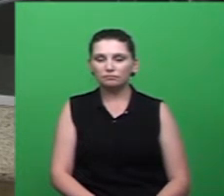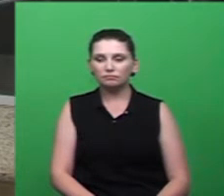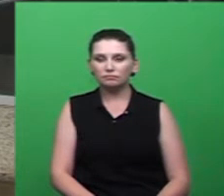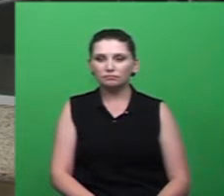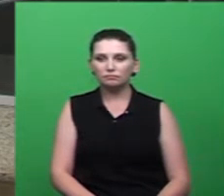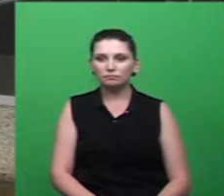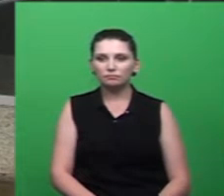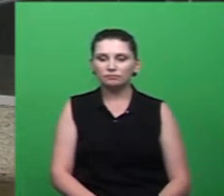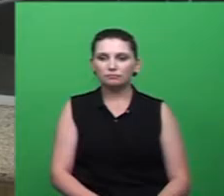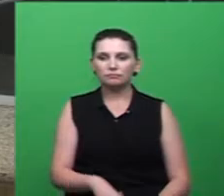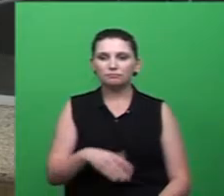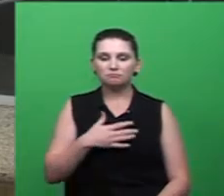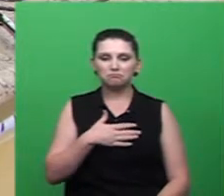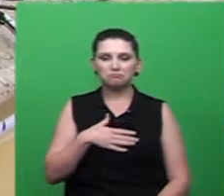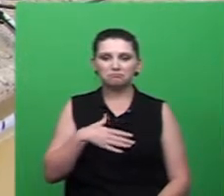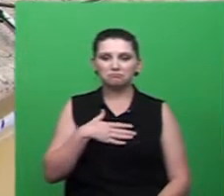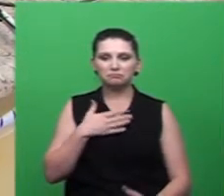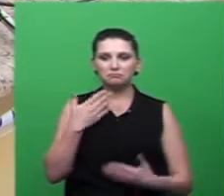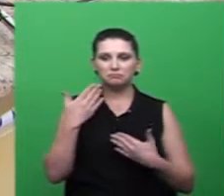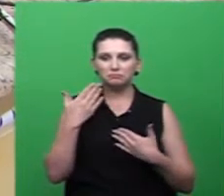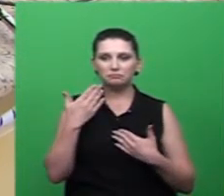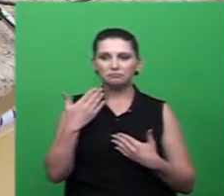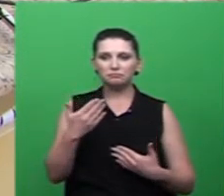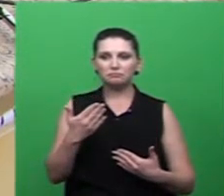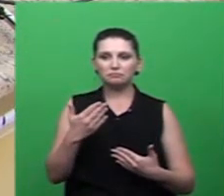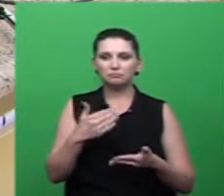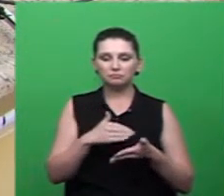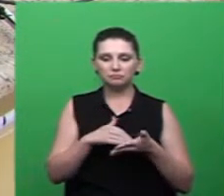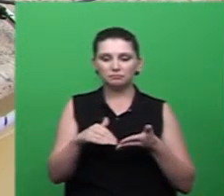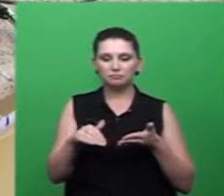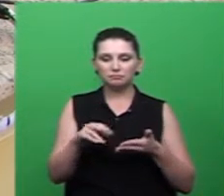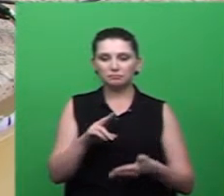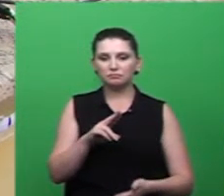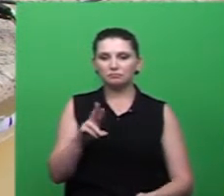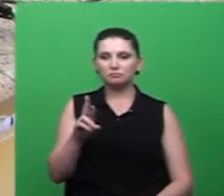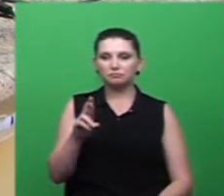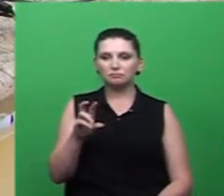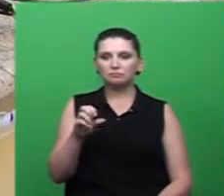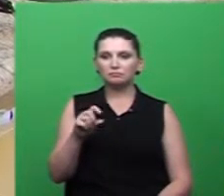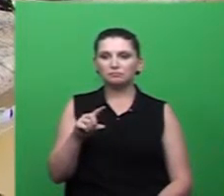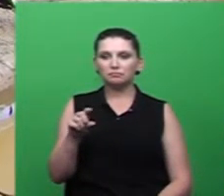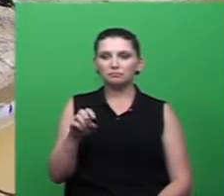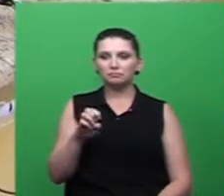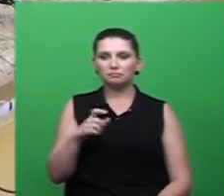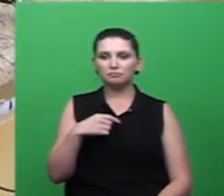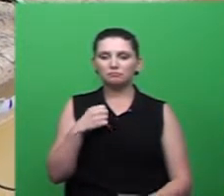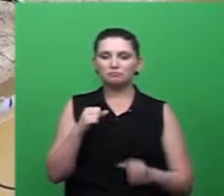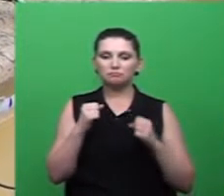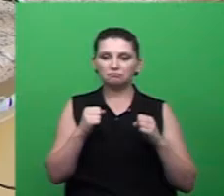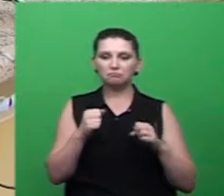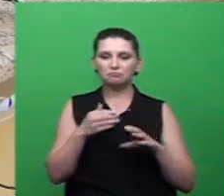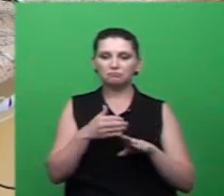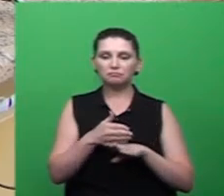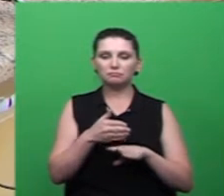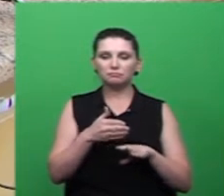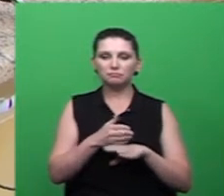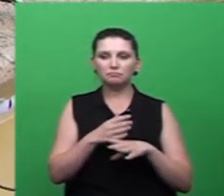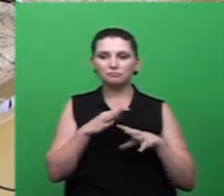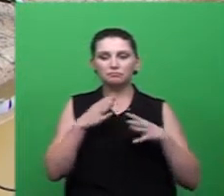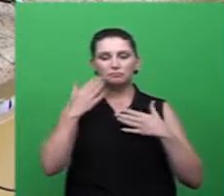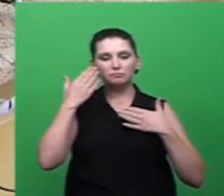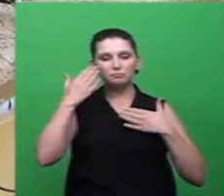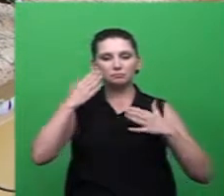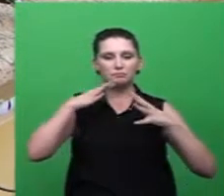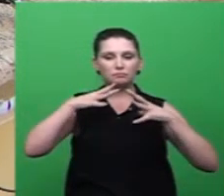então gostaria de agradecer em nome da secretária Rose né a oportunidade agradecer todas as falas todas as